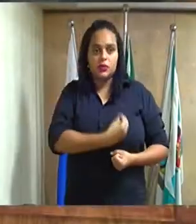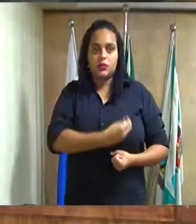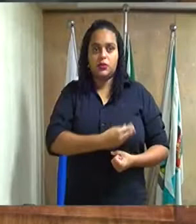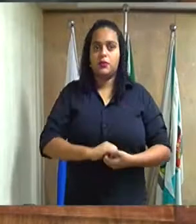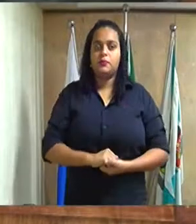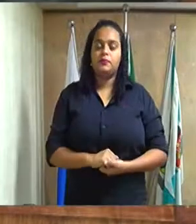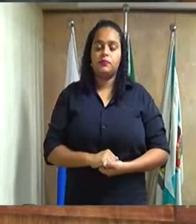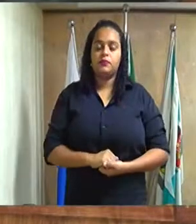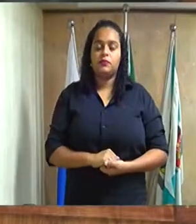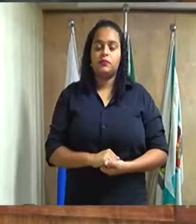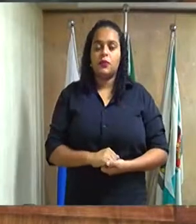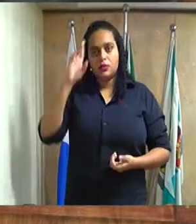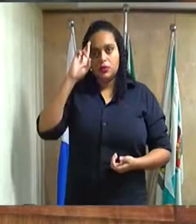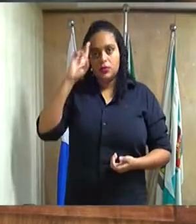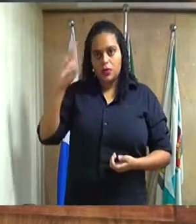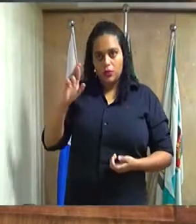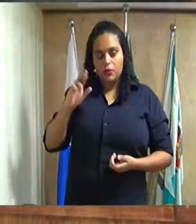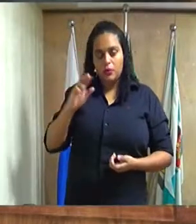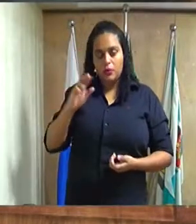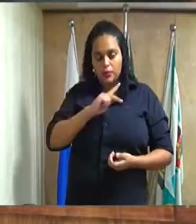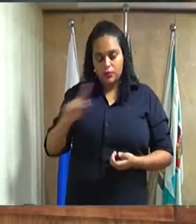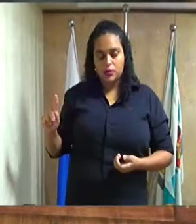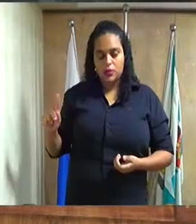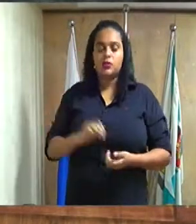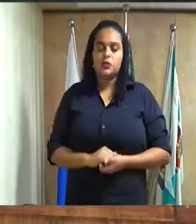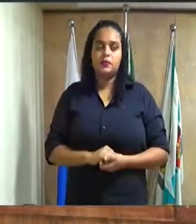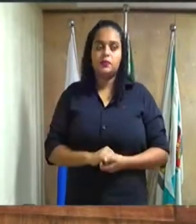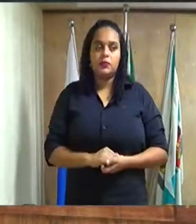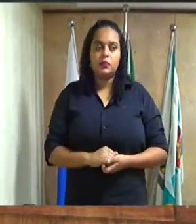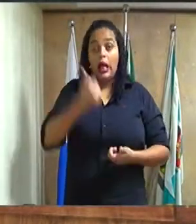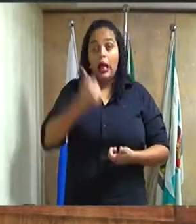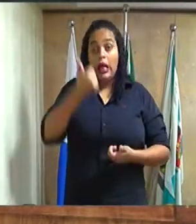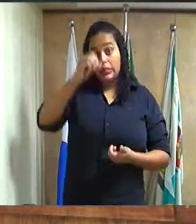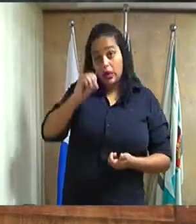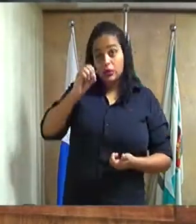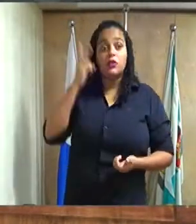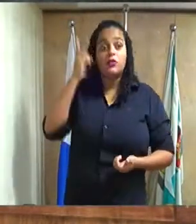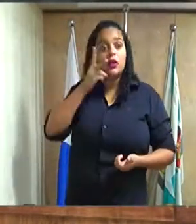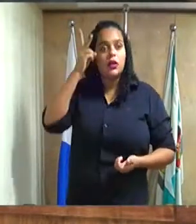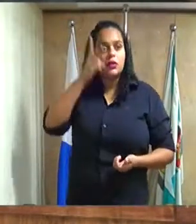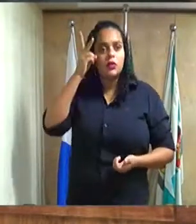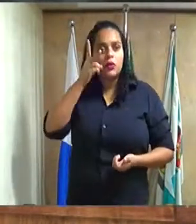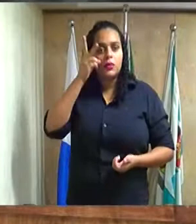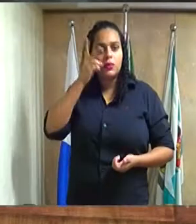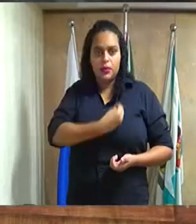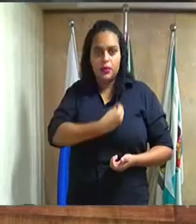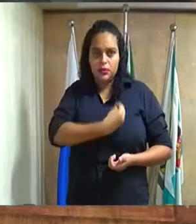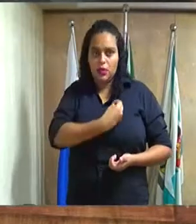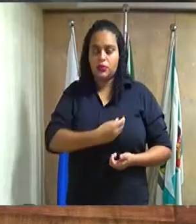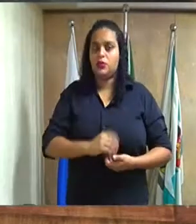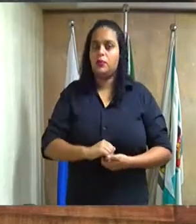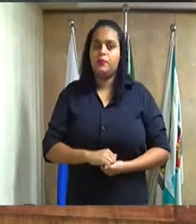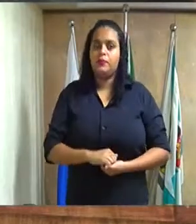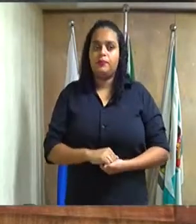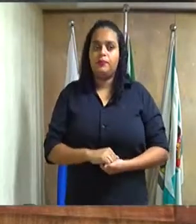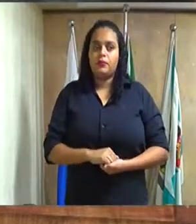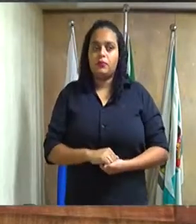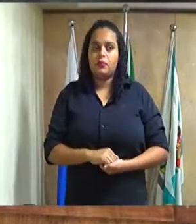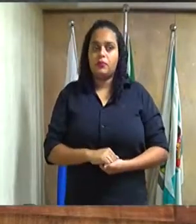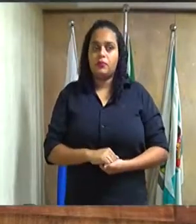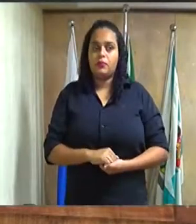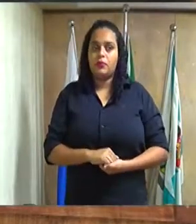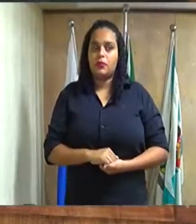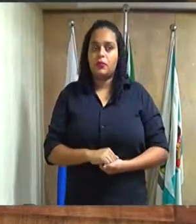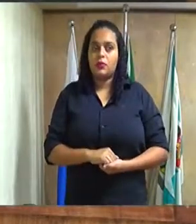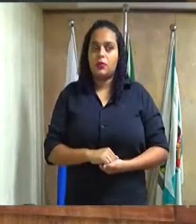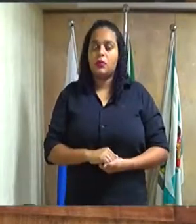Sr. Presidente, até o momento, 10 vereadores presentes, segundo aqui o nosso